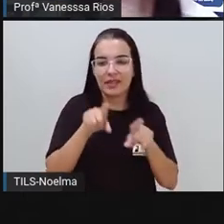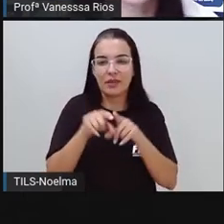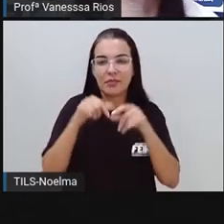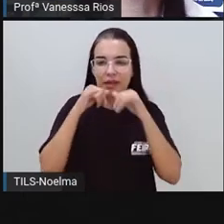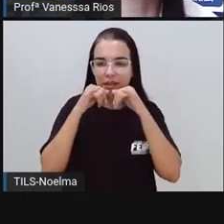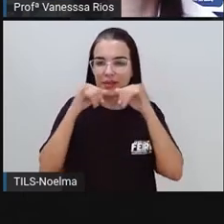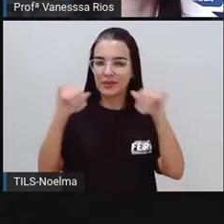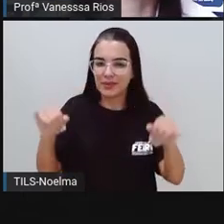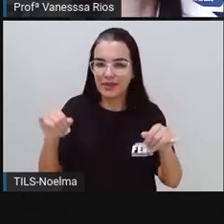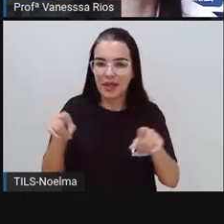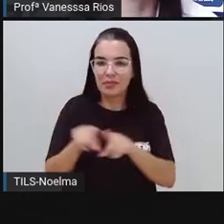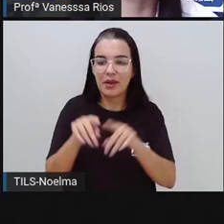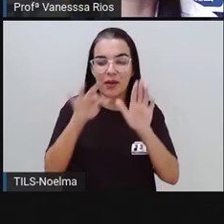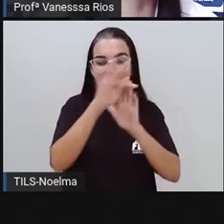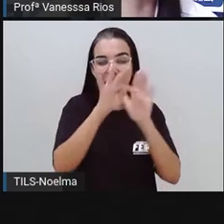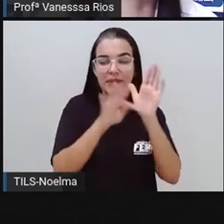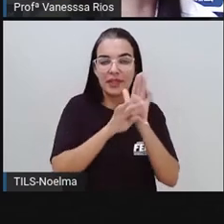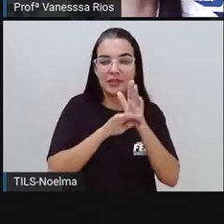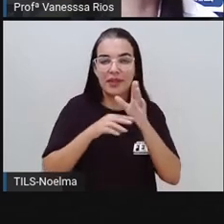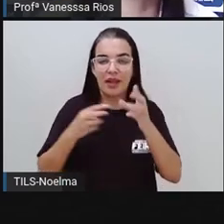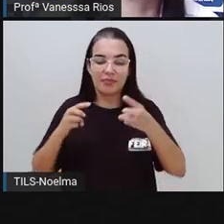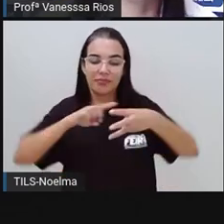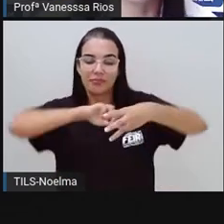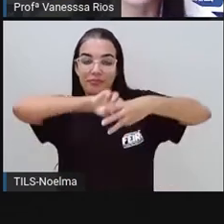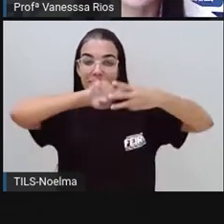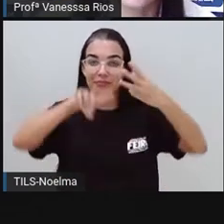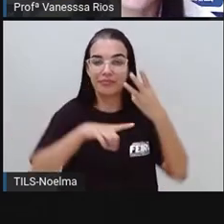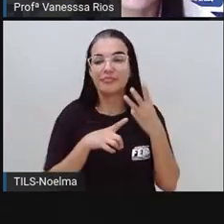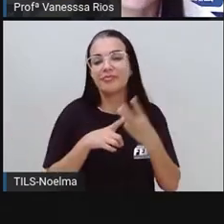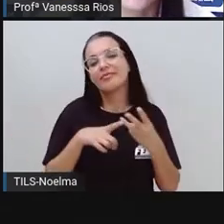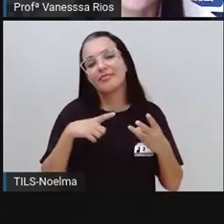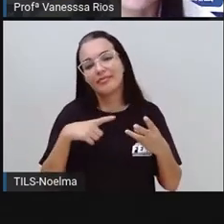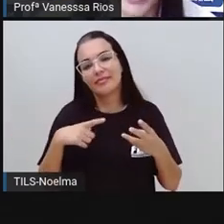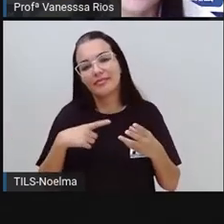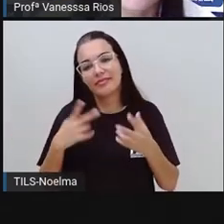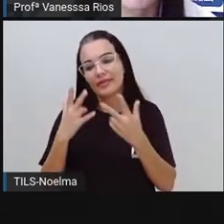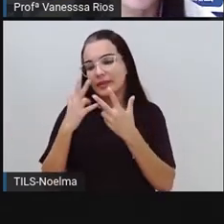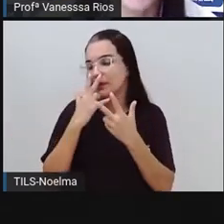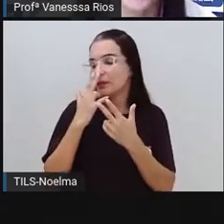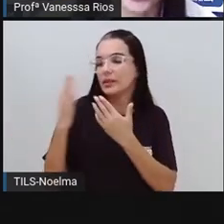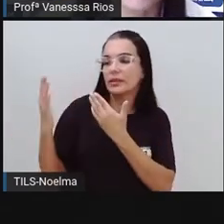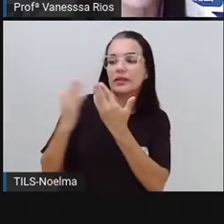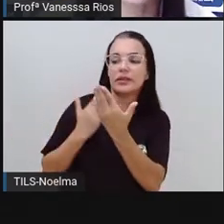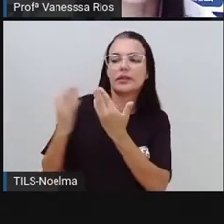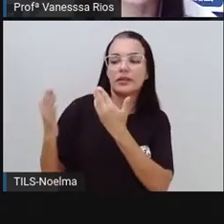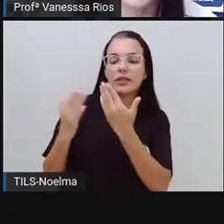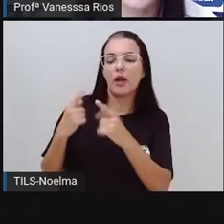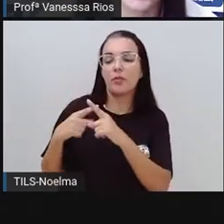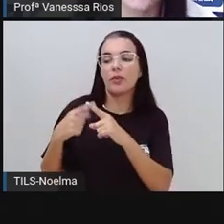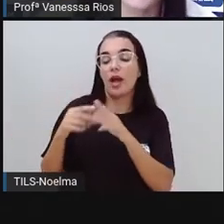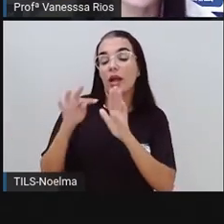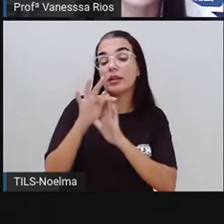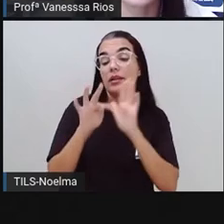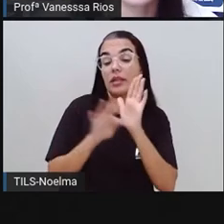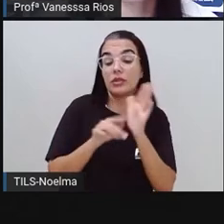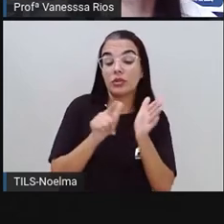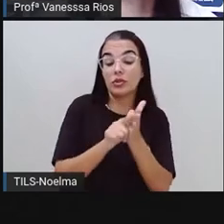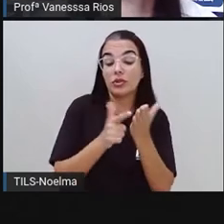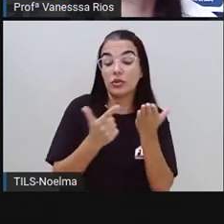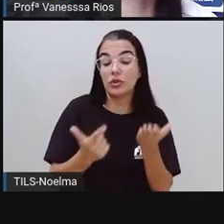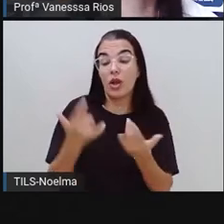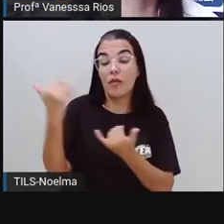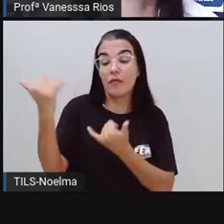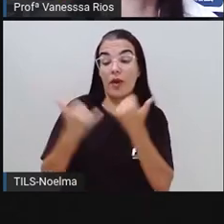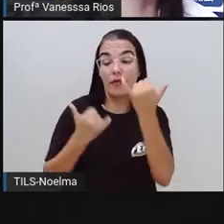servindo aí para que as informações trazidas nesses gêneros textuais, informativos, jornalísticos, elas